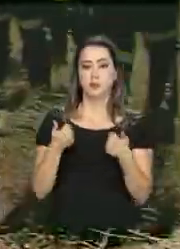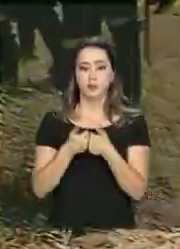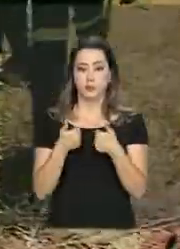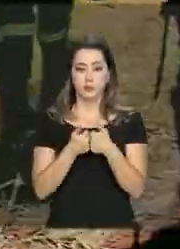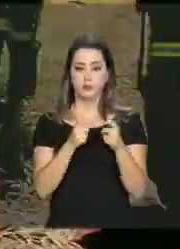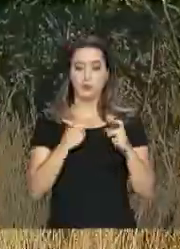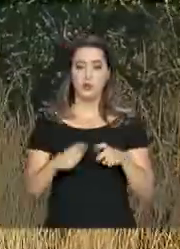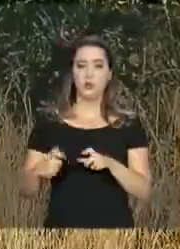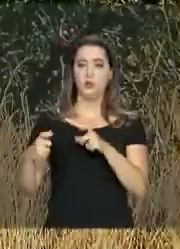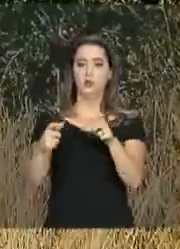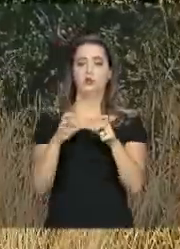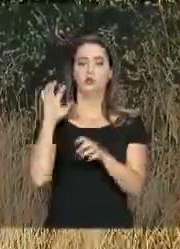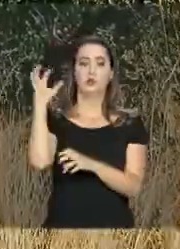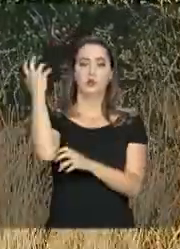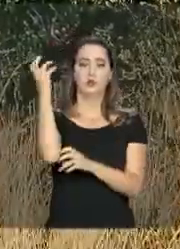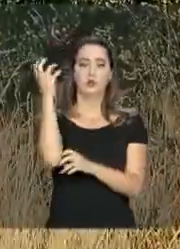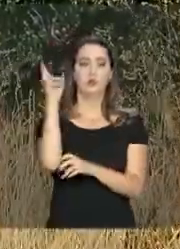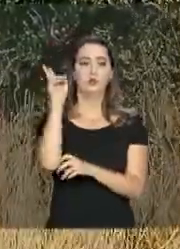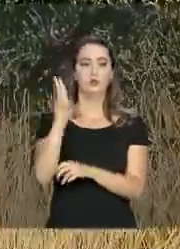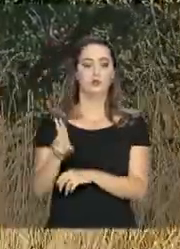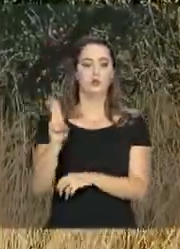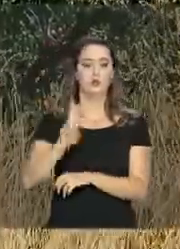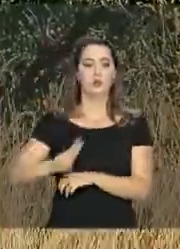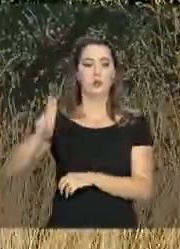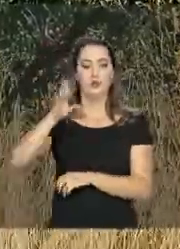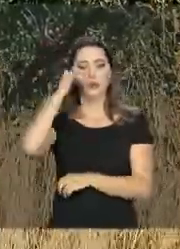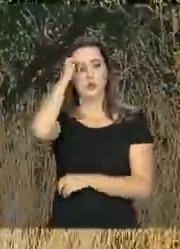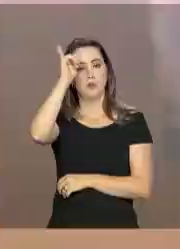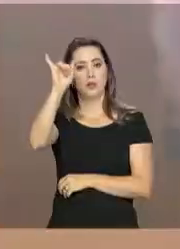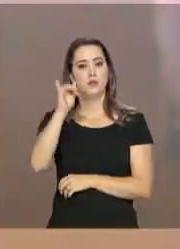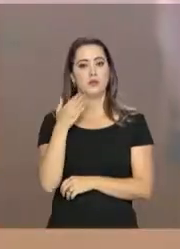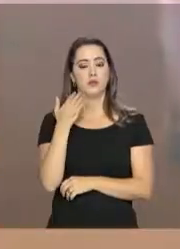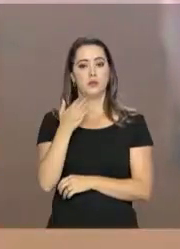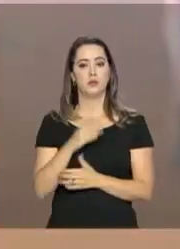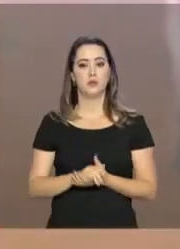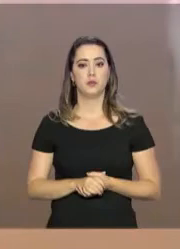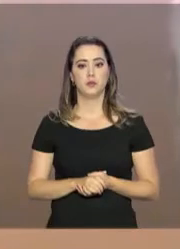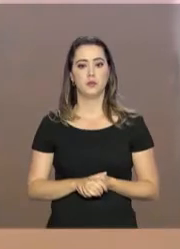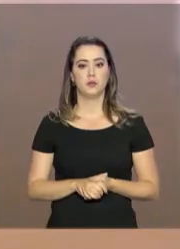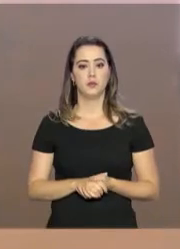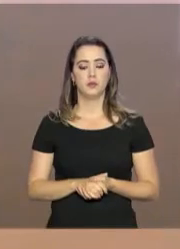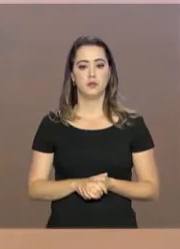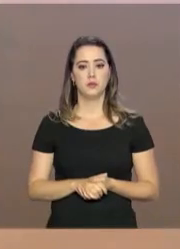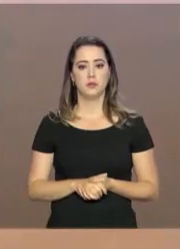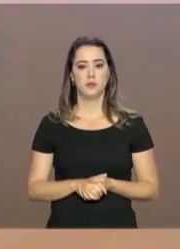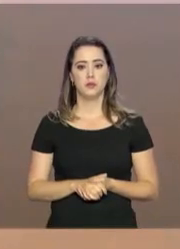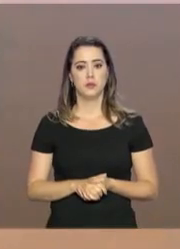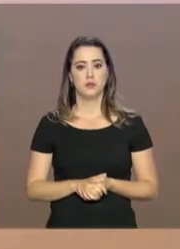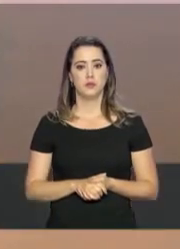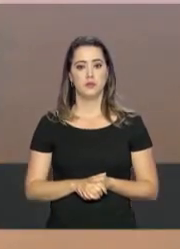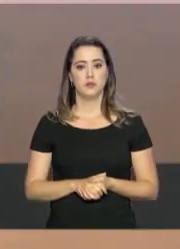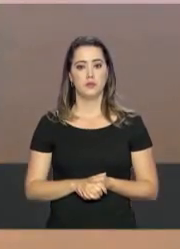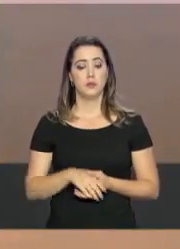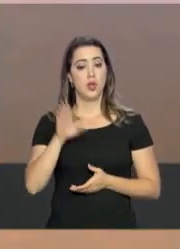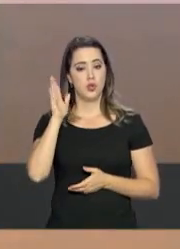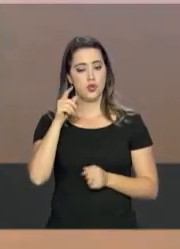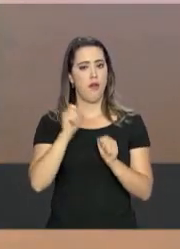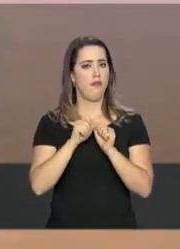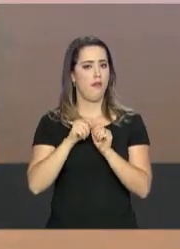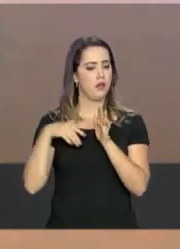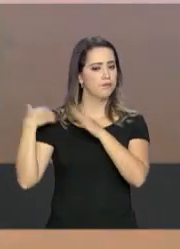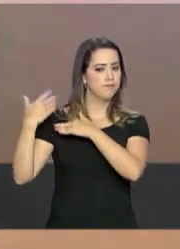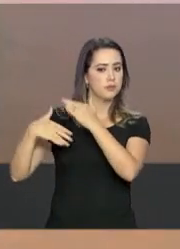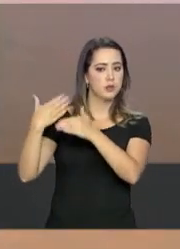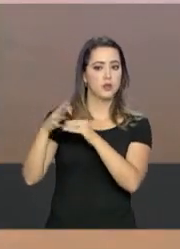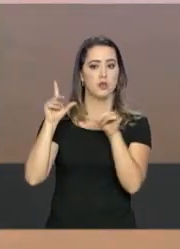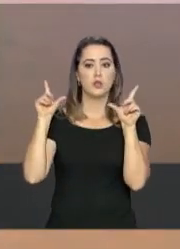preservação são usadas no trabalho de prevenção ao fogo. Essa é uma prática que já vem sendo adotada há alguns anos.